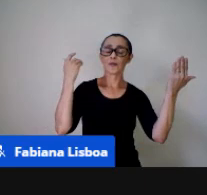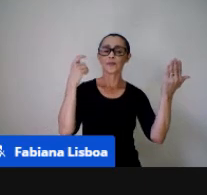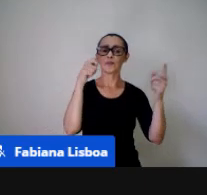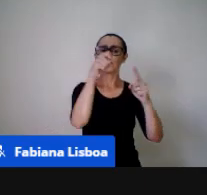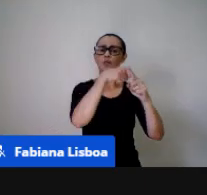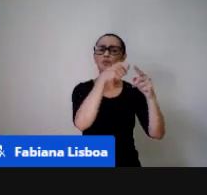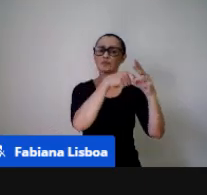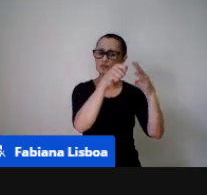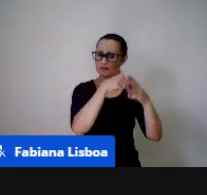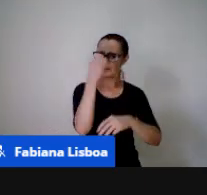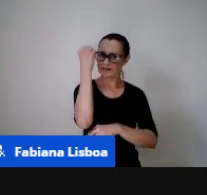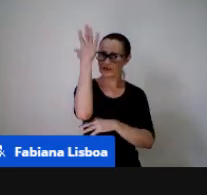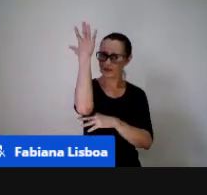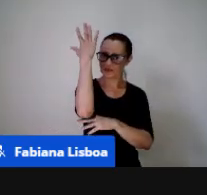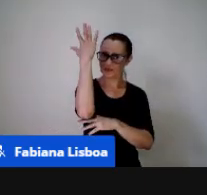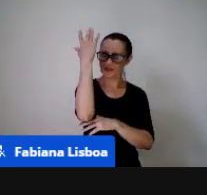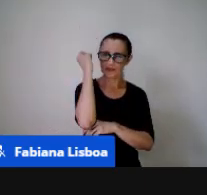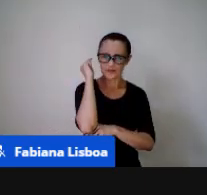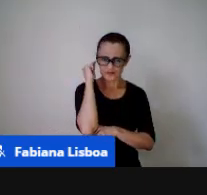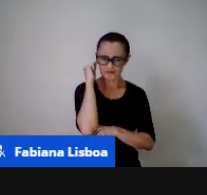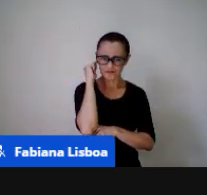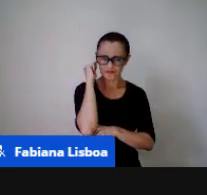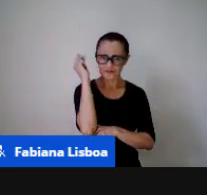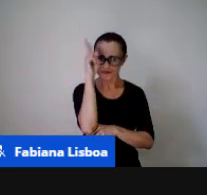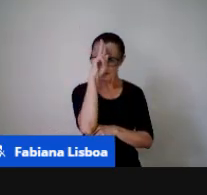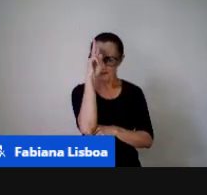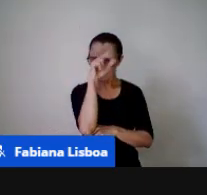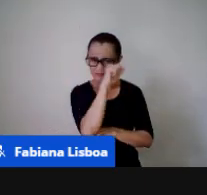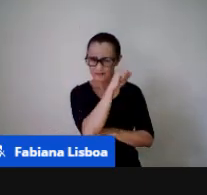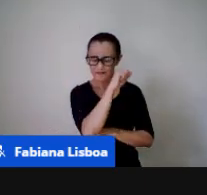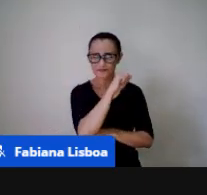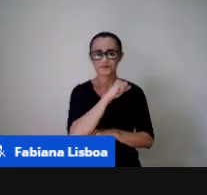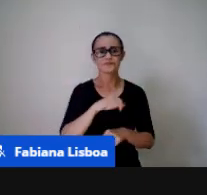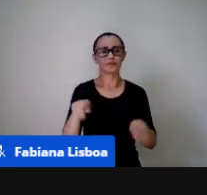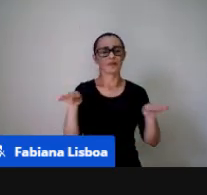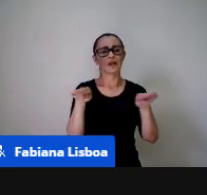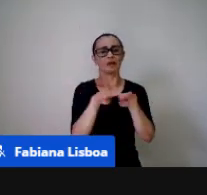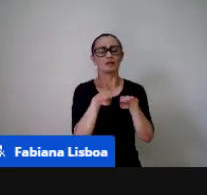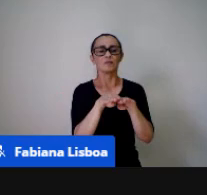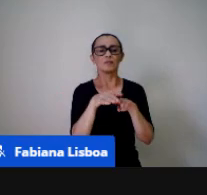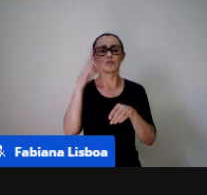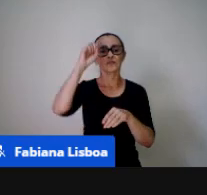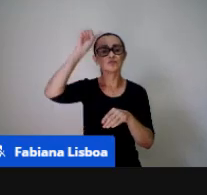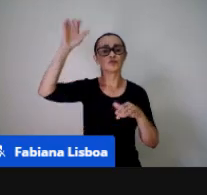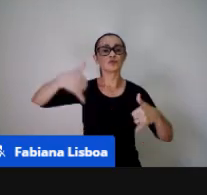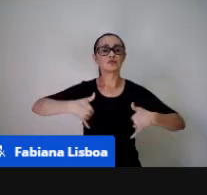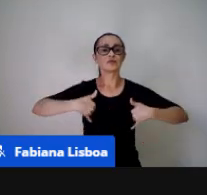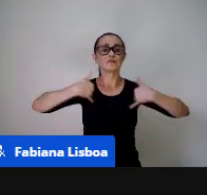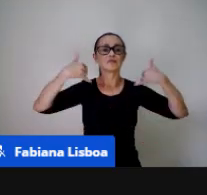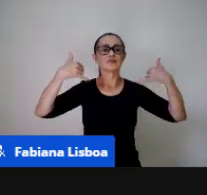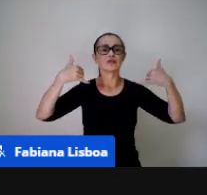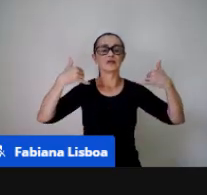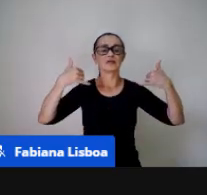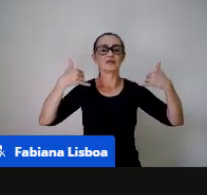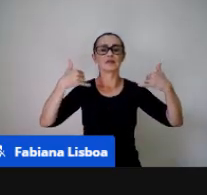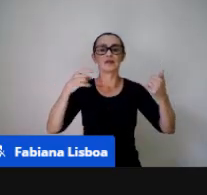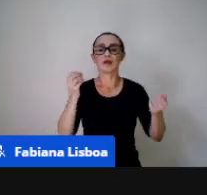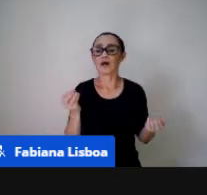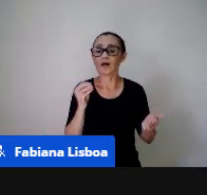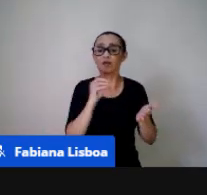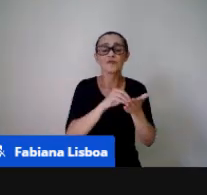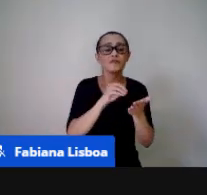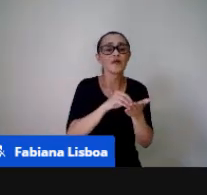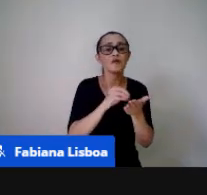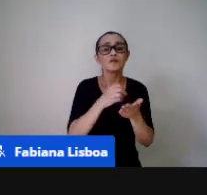aconteceu né? marcar o dia do aniversário de todo mundo pra gente ver quantos dias faltam qual é o próximo